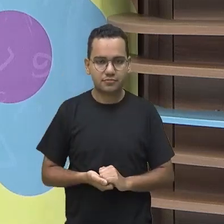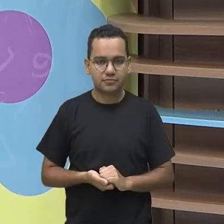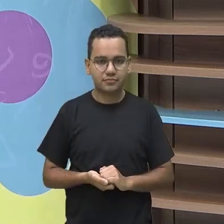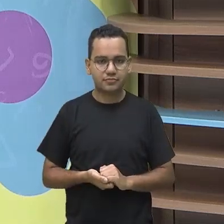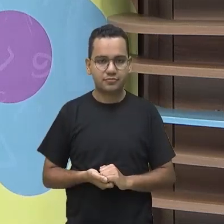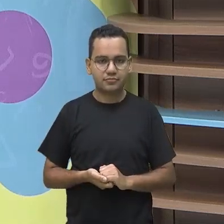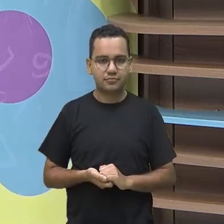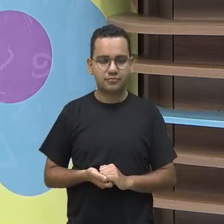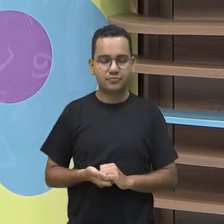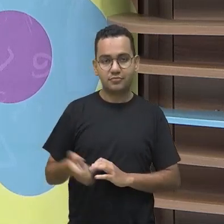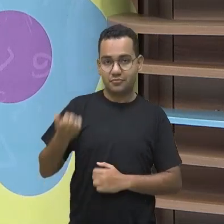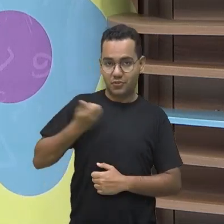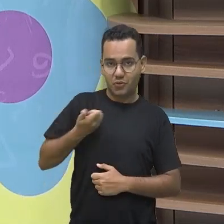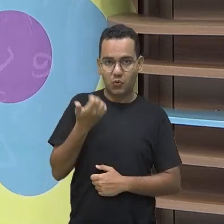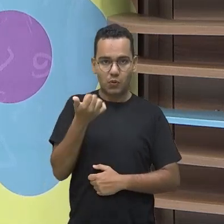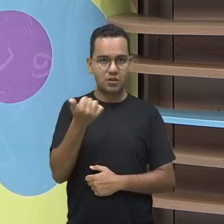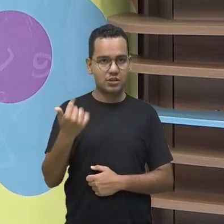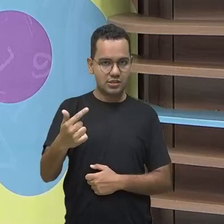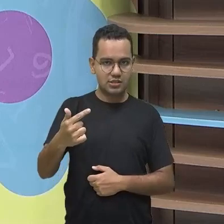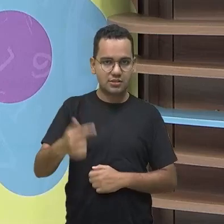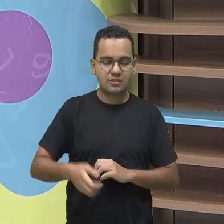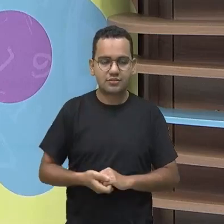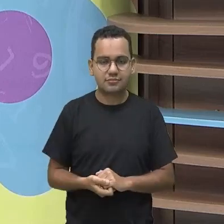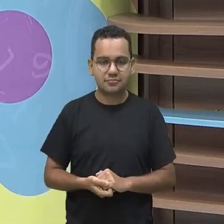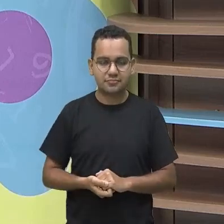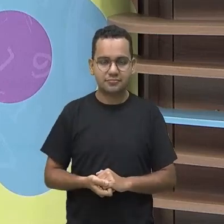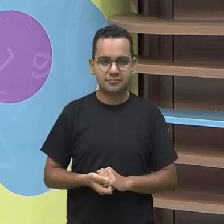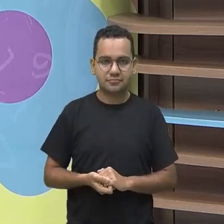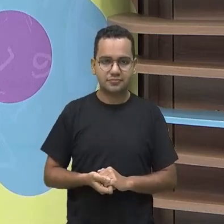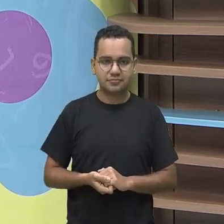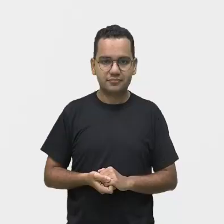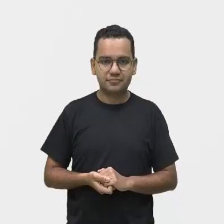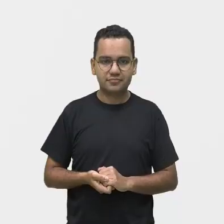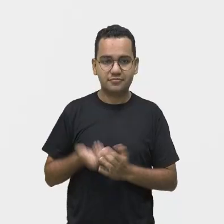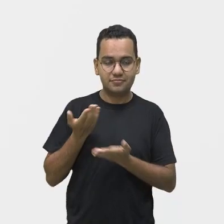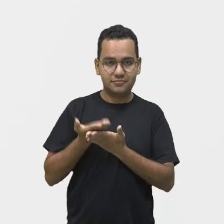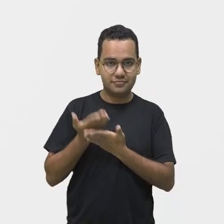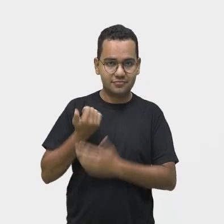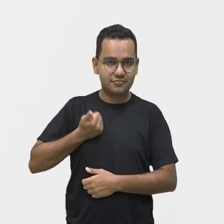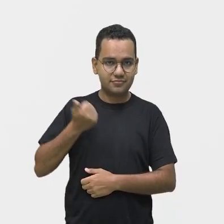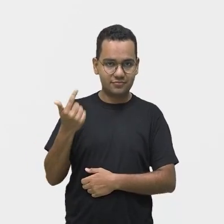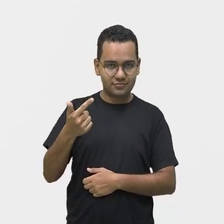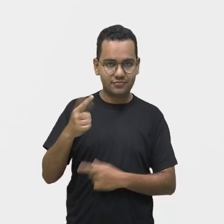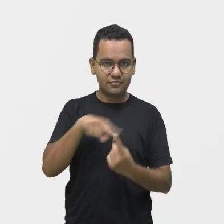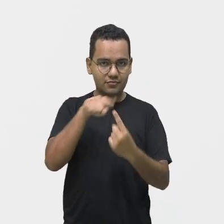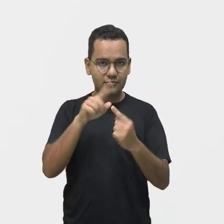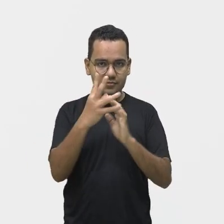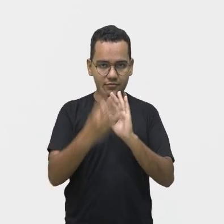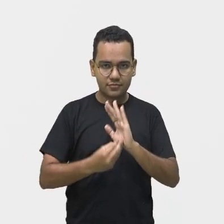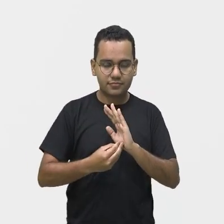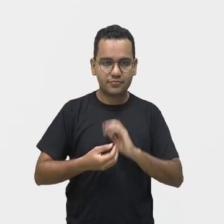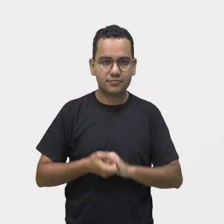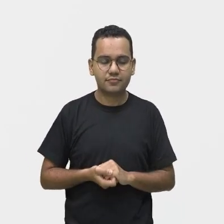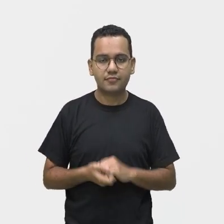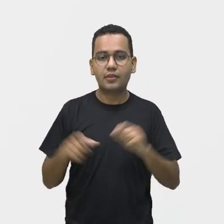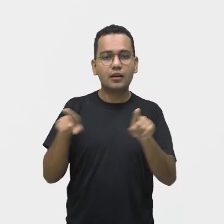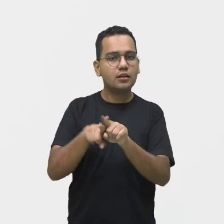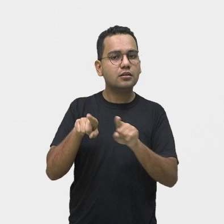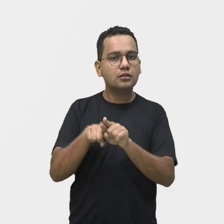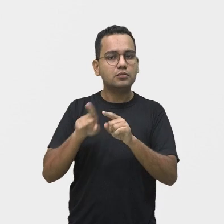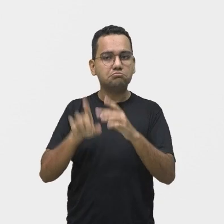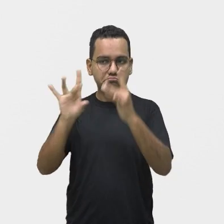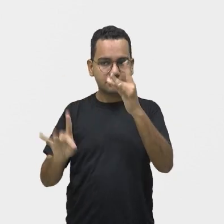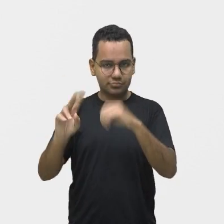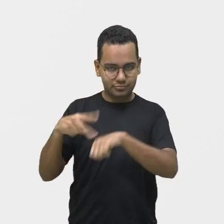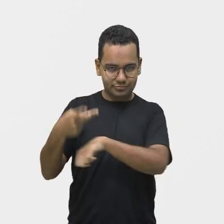turma, a nossa aula de número 17 Então vamos observar na nossa aula qual é o nosso objeto de conhecimento E também aí